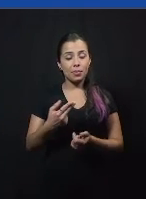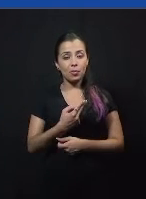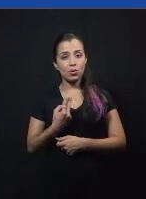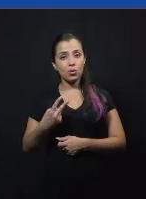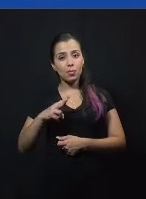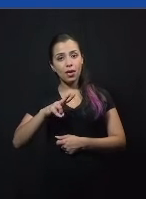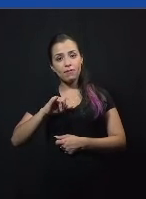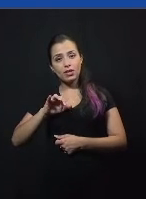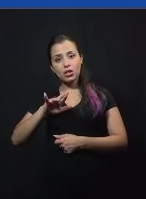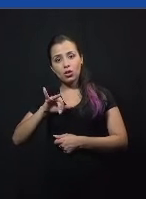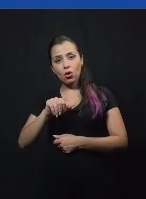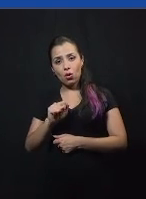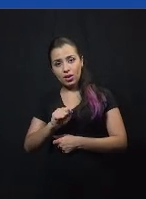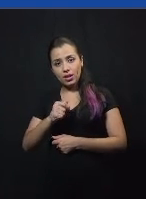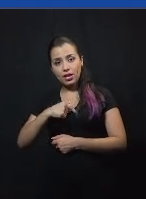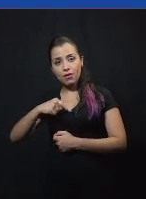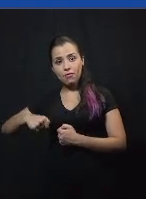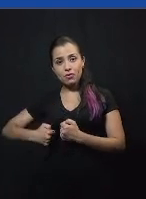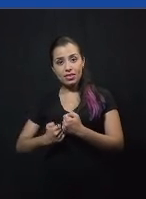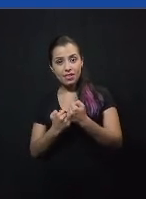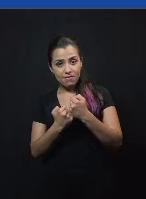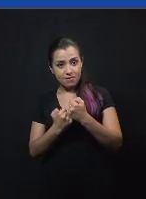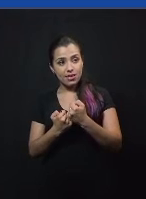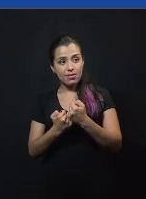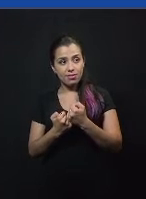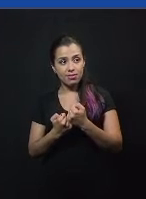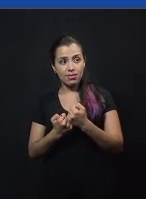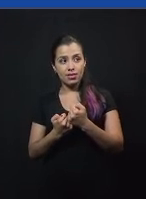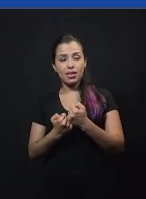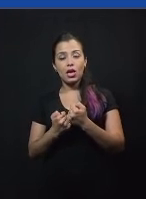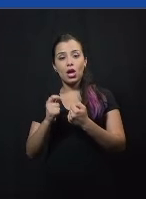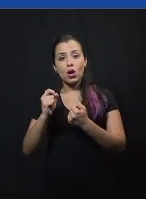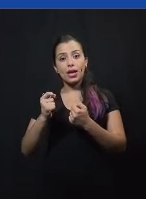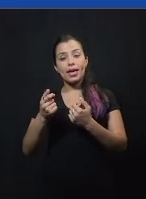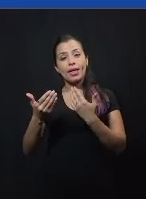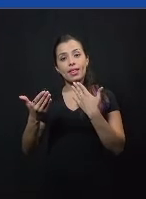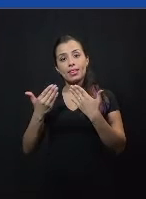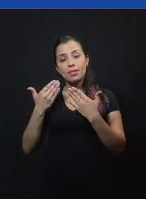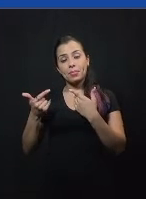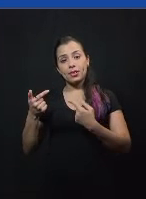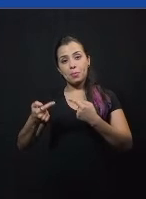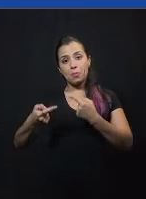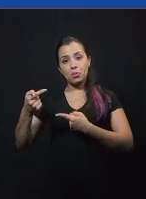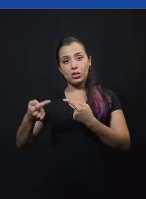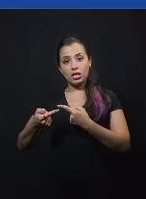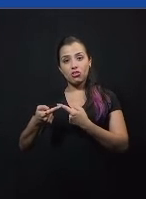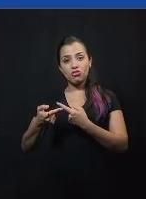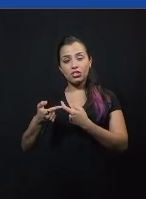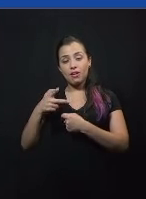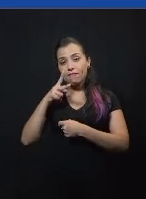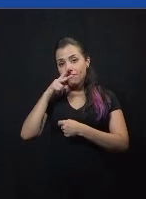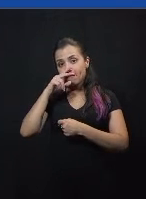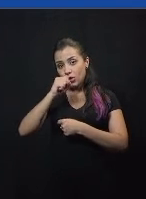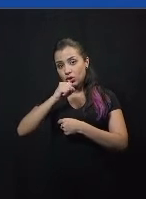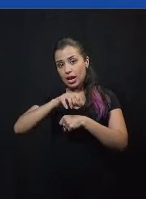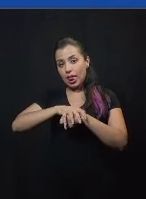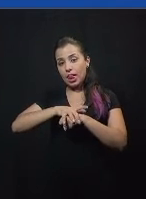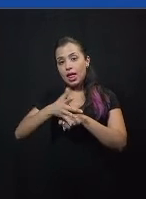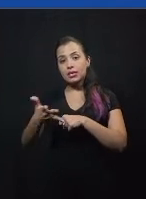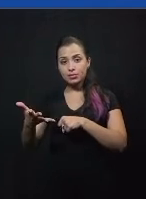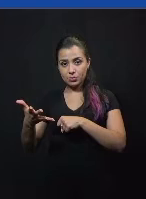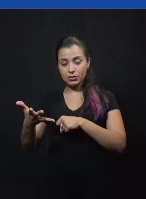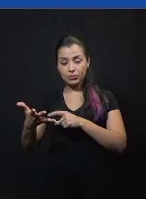a moção. Então, vou defender a posição de que debater política fortalece a democracia. E quando a gente fala que debater